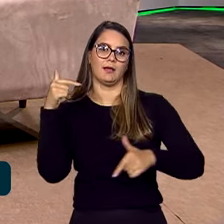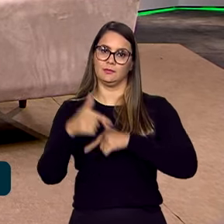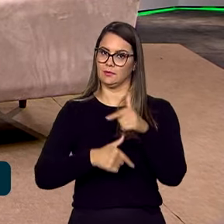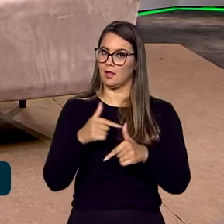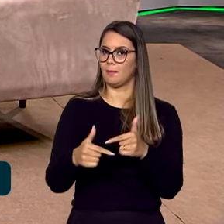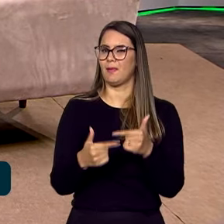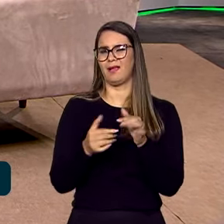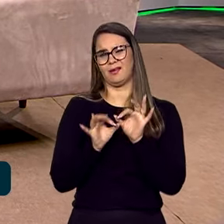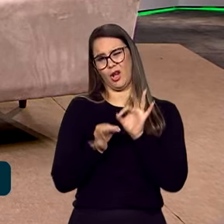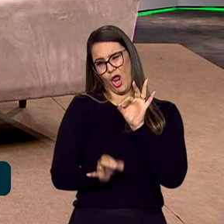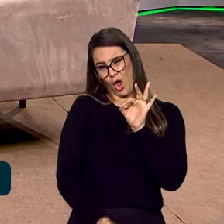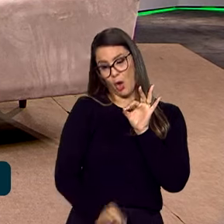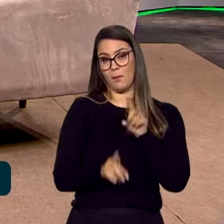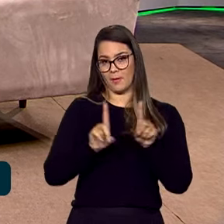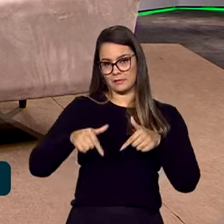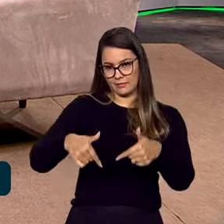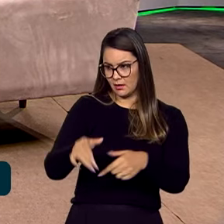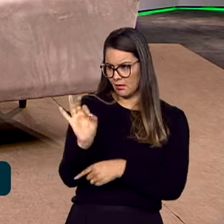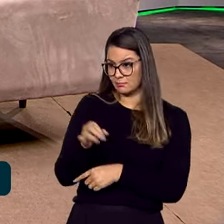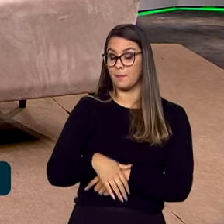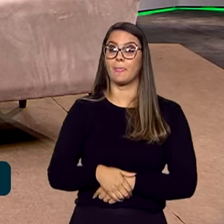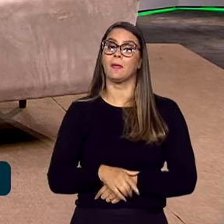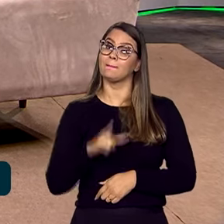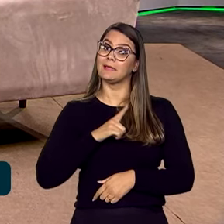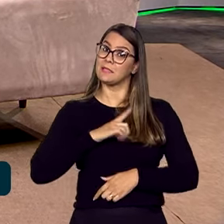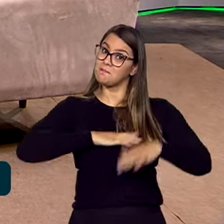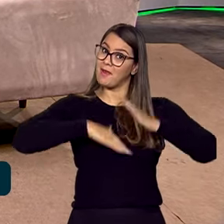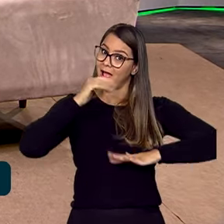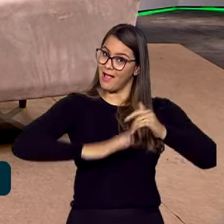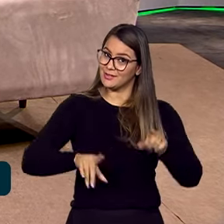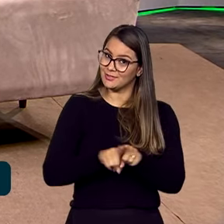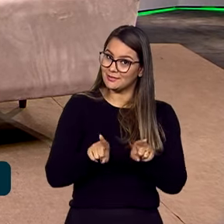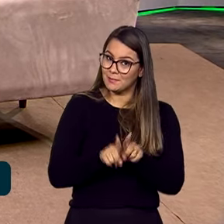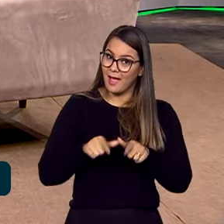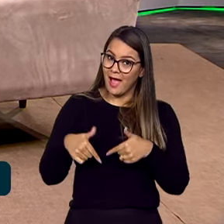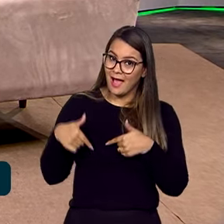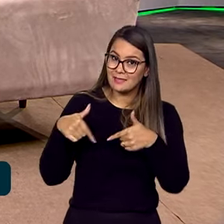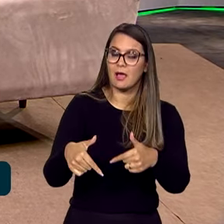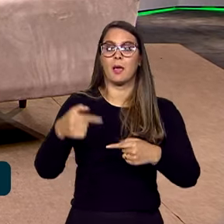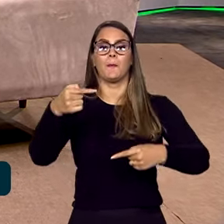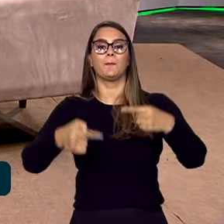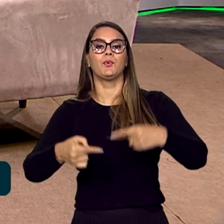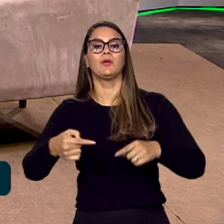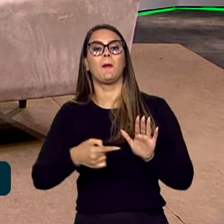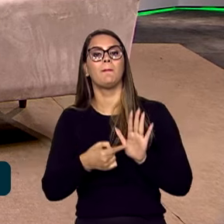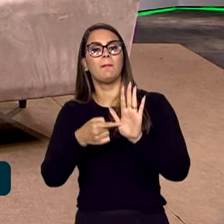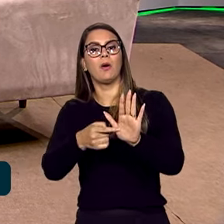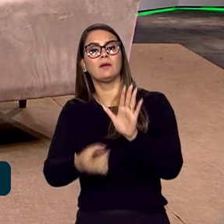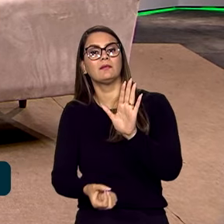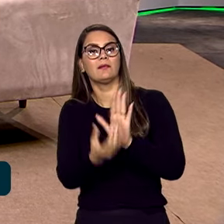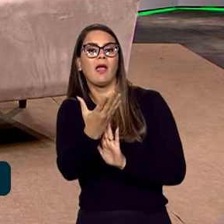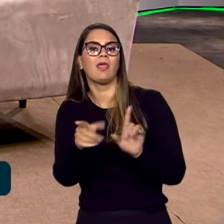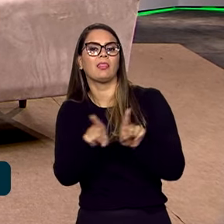mais longo, mas que vai ser enfrentado também. Agora, tem ações práticas que talvez essa política indique e até implemente mesmo.